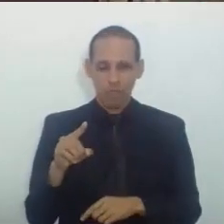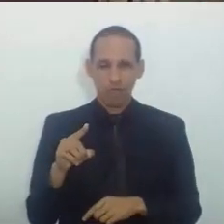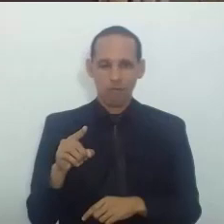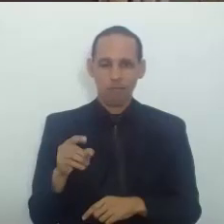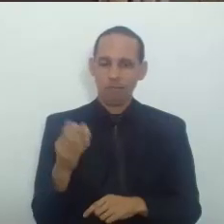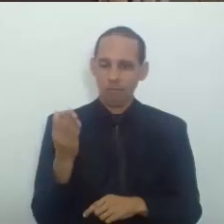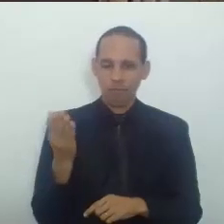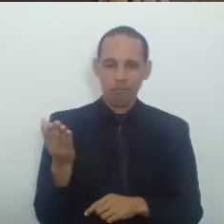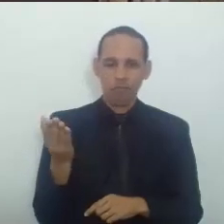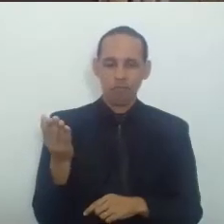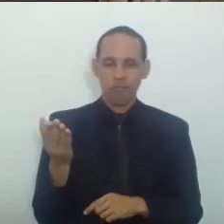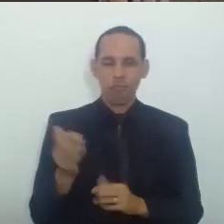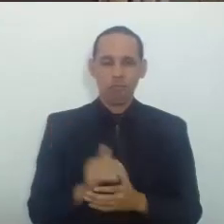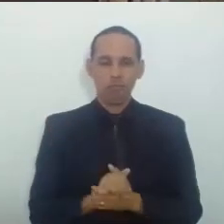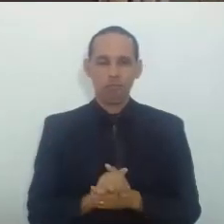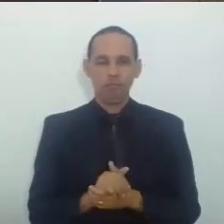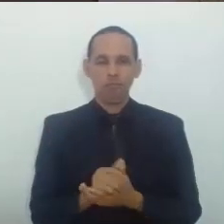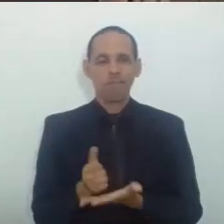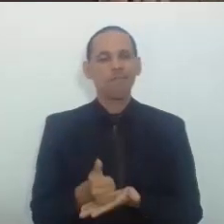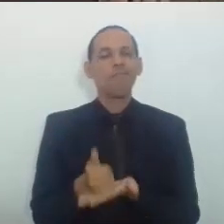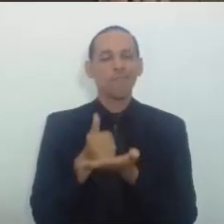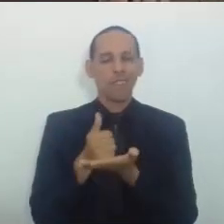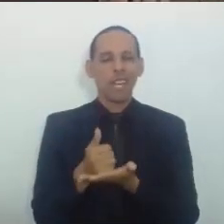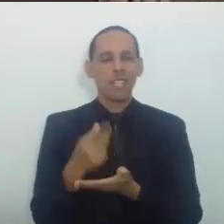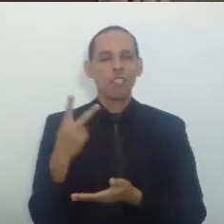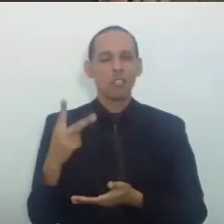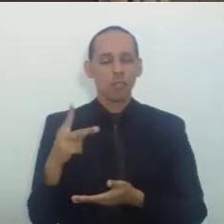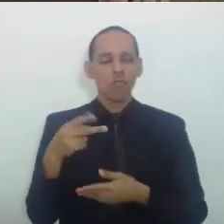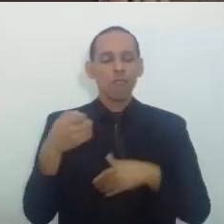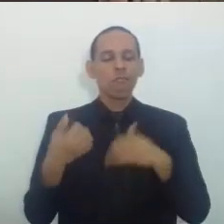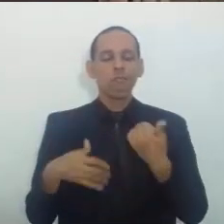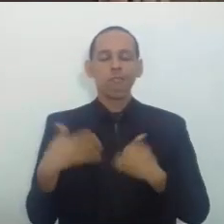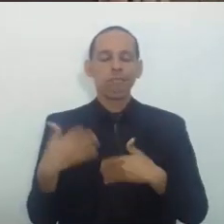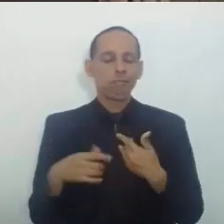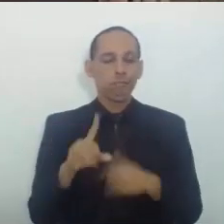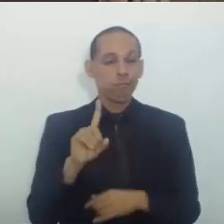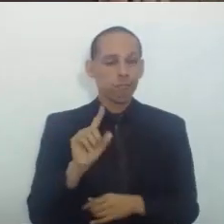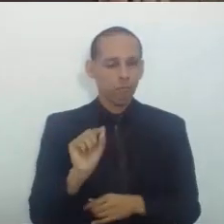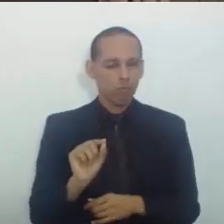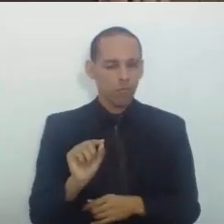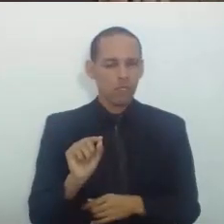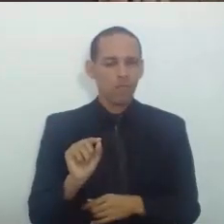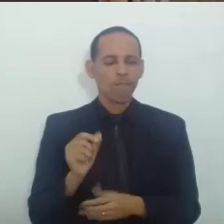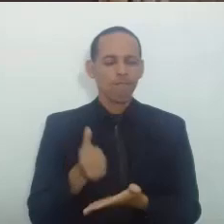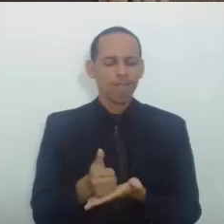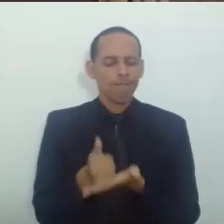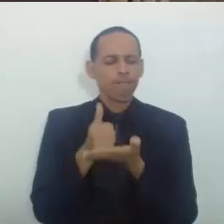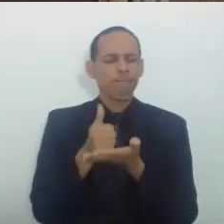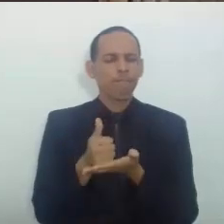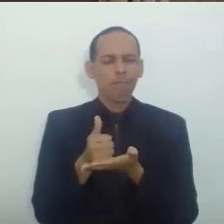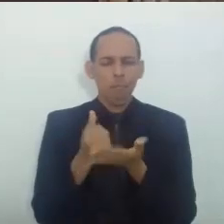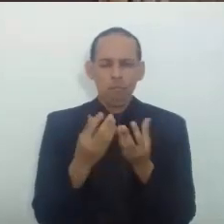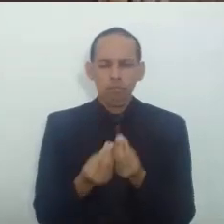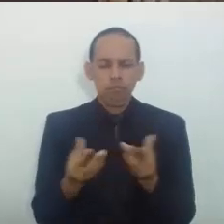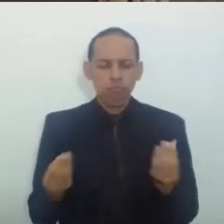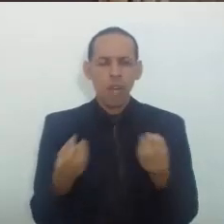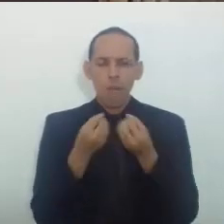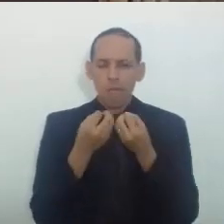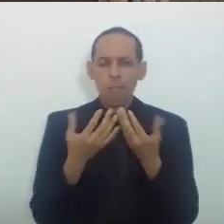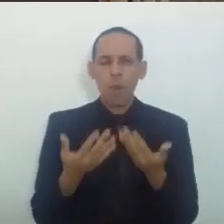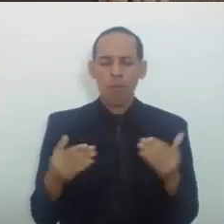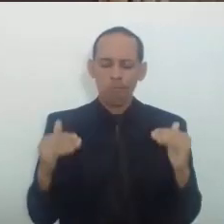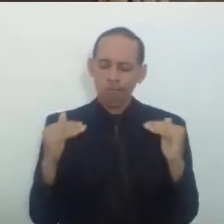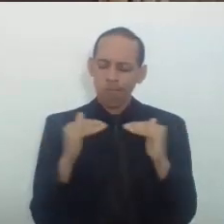excelência Alicerça Essa boa Argumentação Com muita Base Com muita Pertinência Como